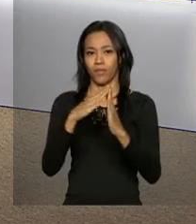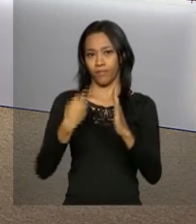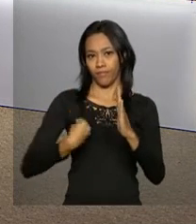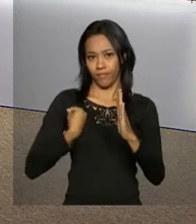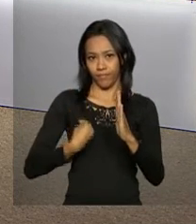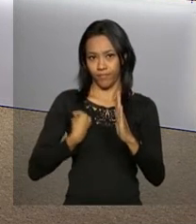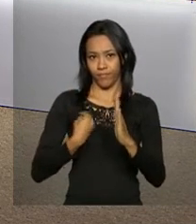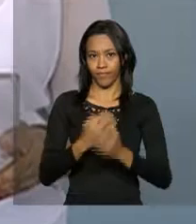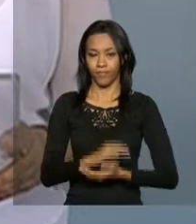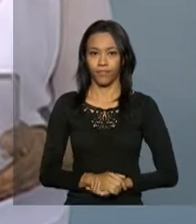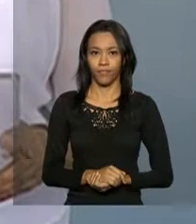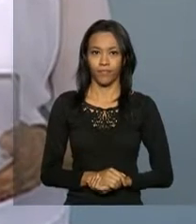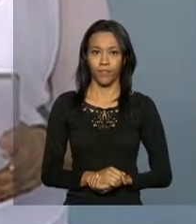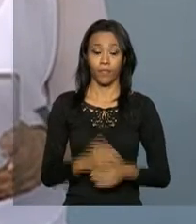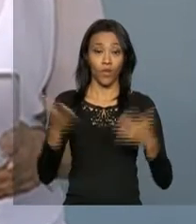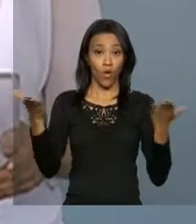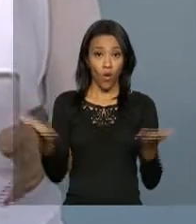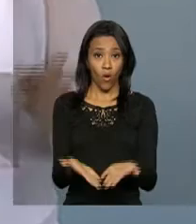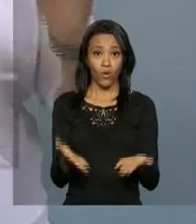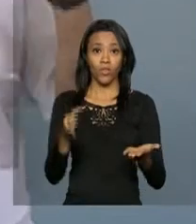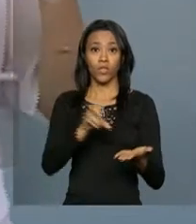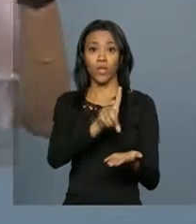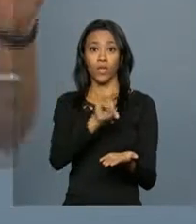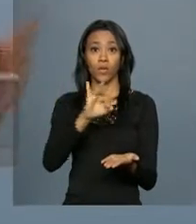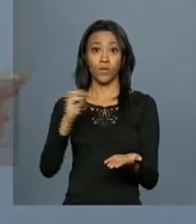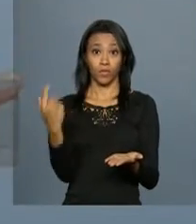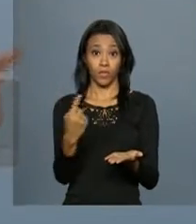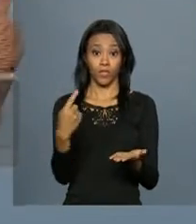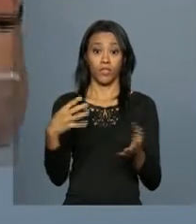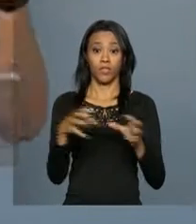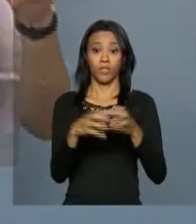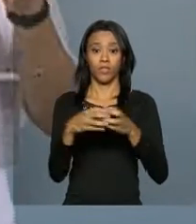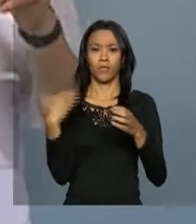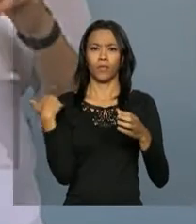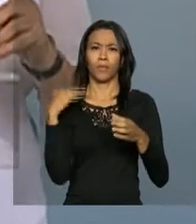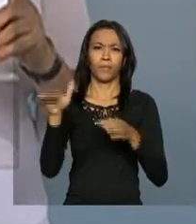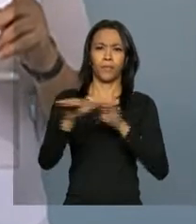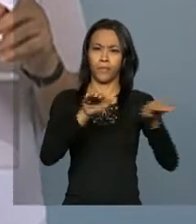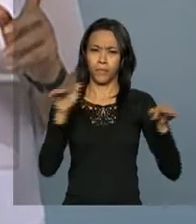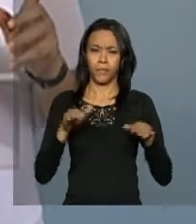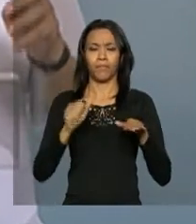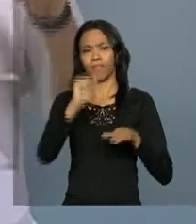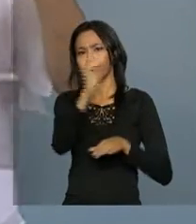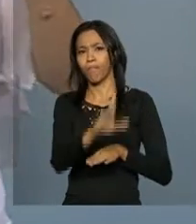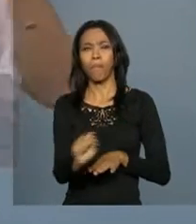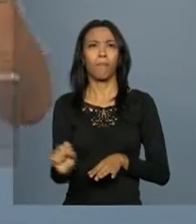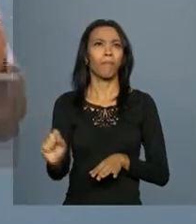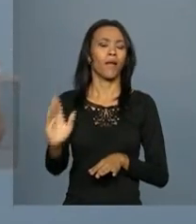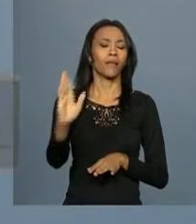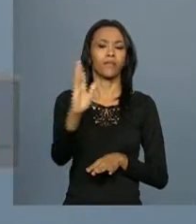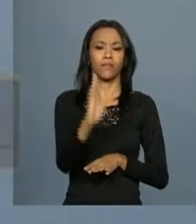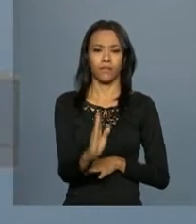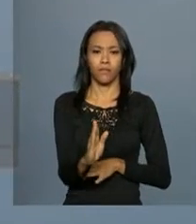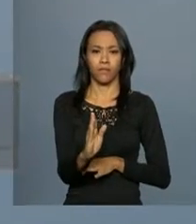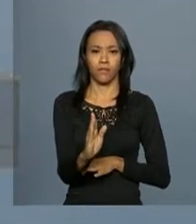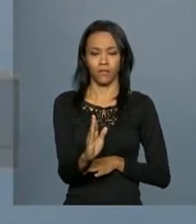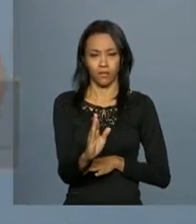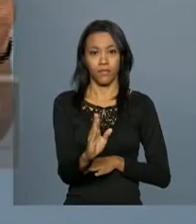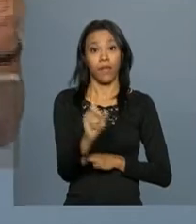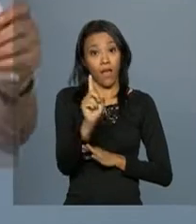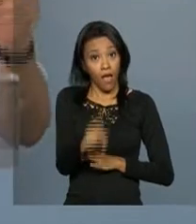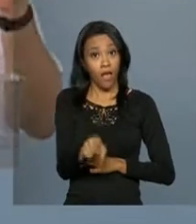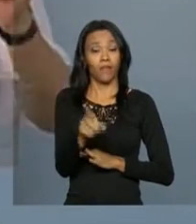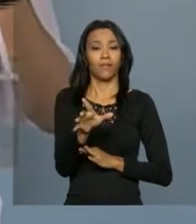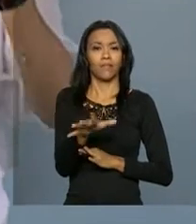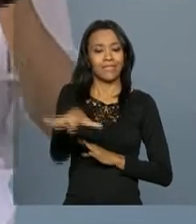Vida. Hoje é um dia de mobilização nacional, uma mobilização nacional